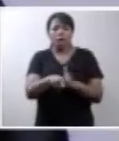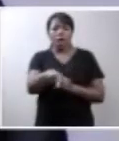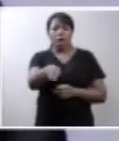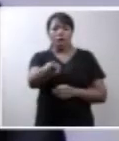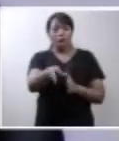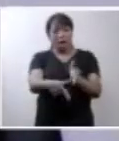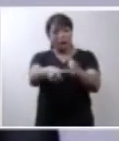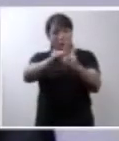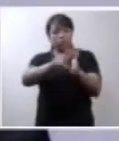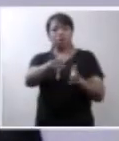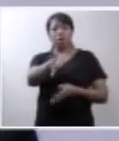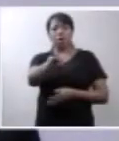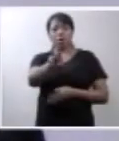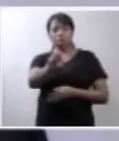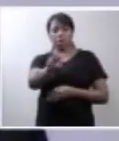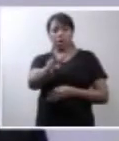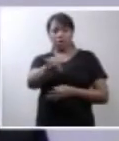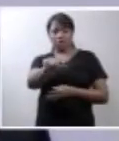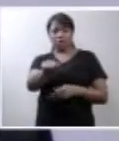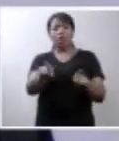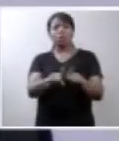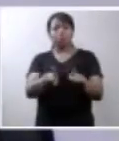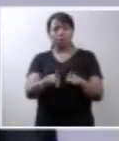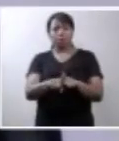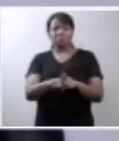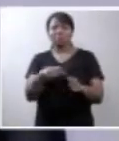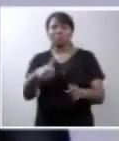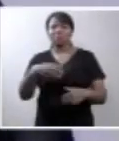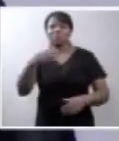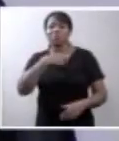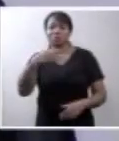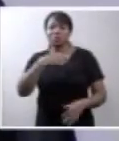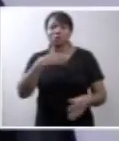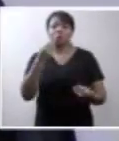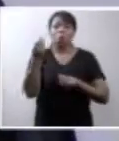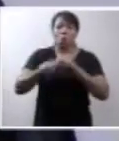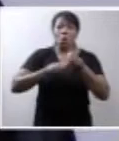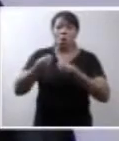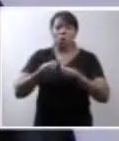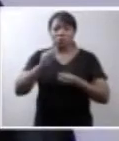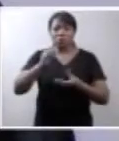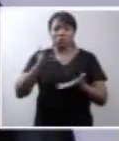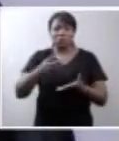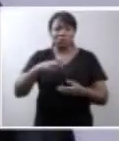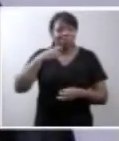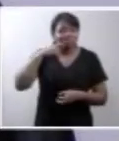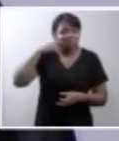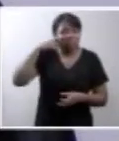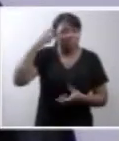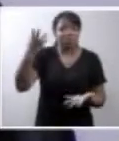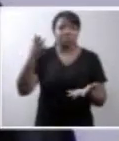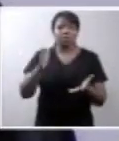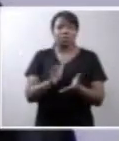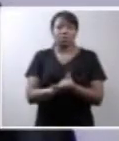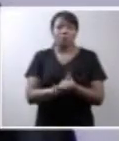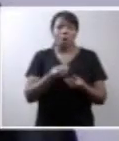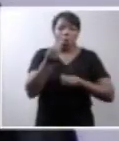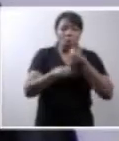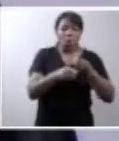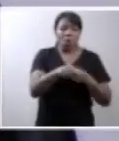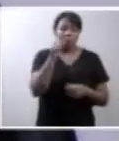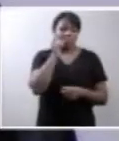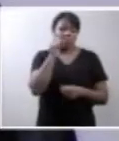não caminharia no sentido de constranger, convido Michele